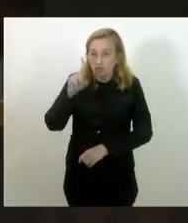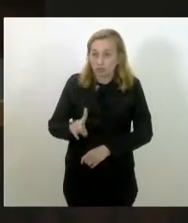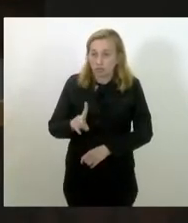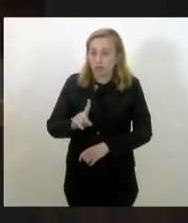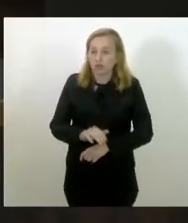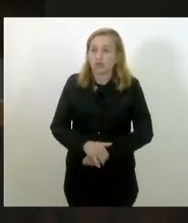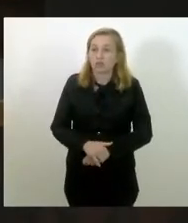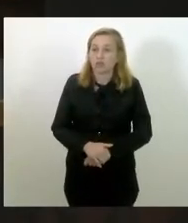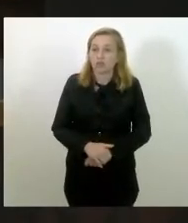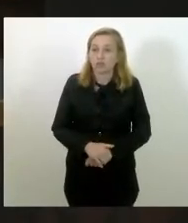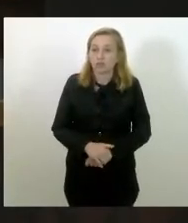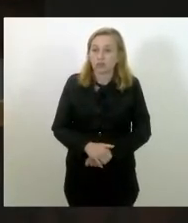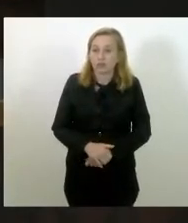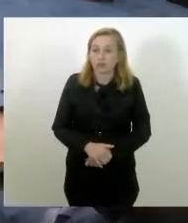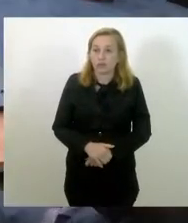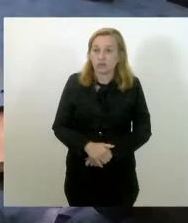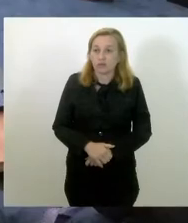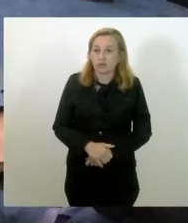Favorável, senhor presidente,